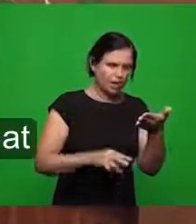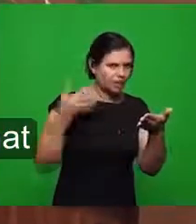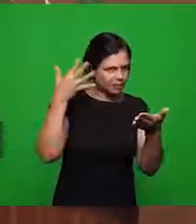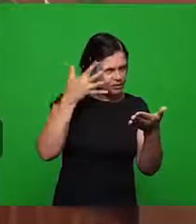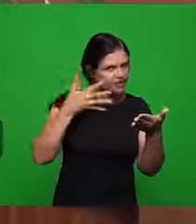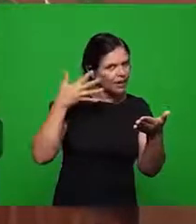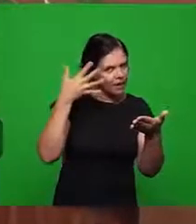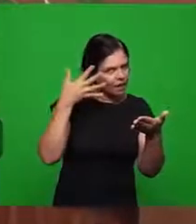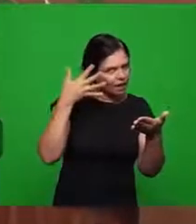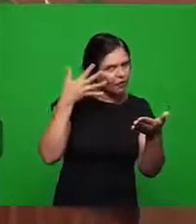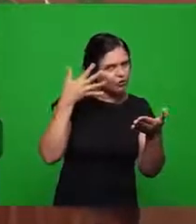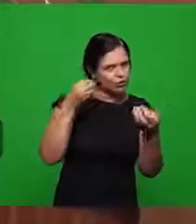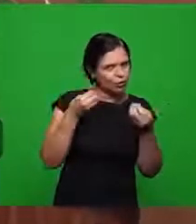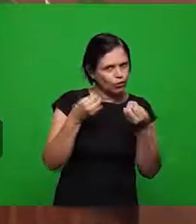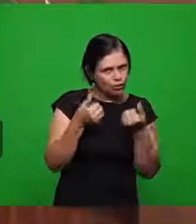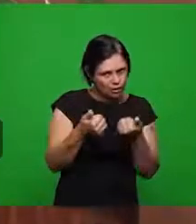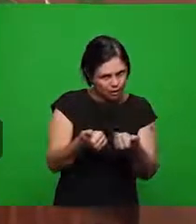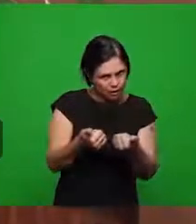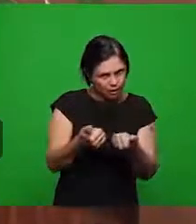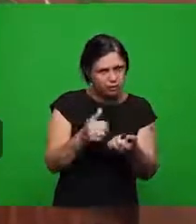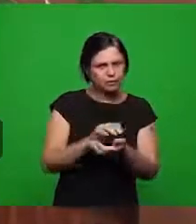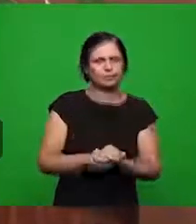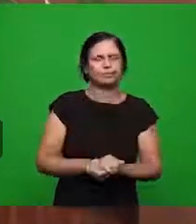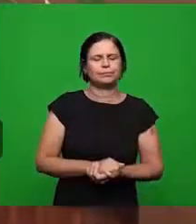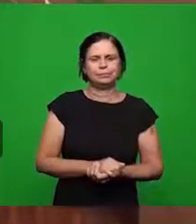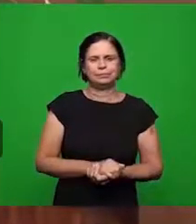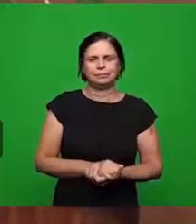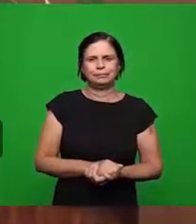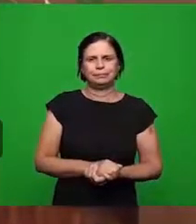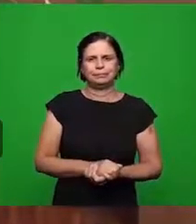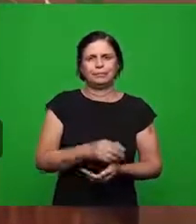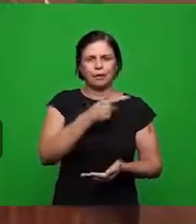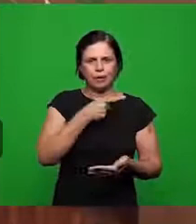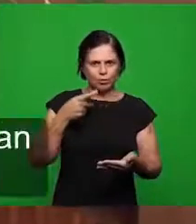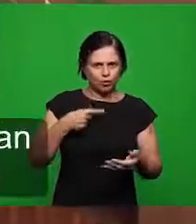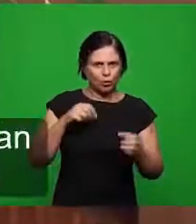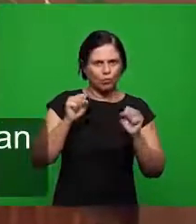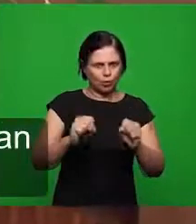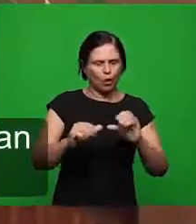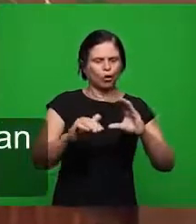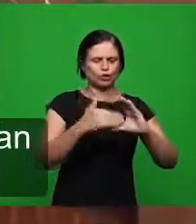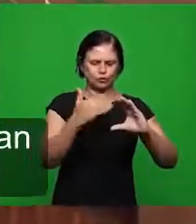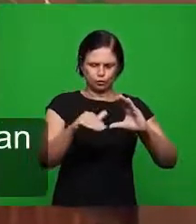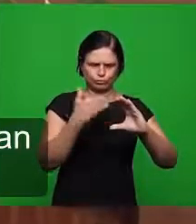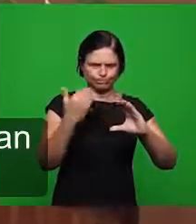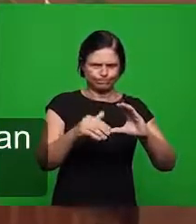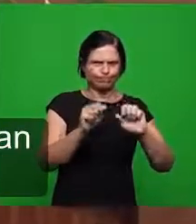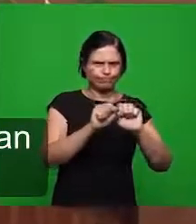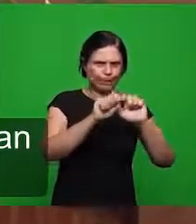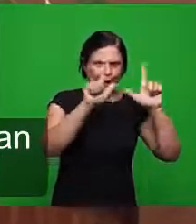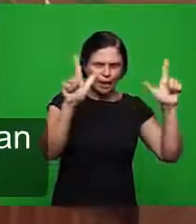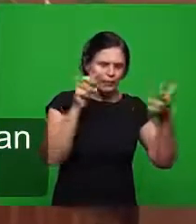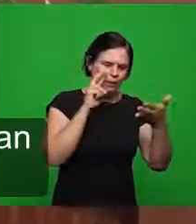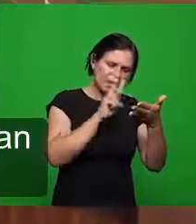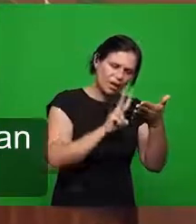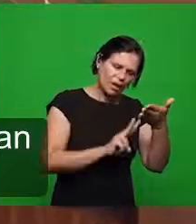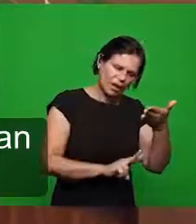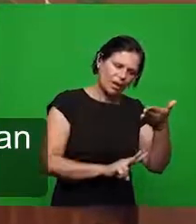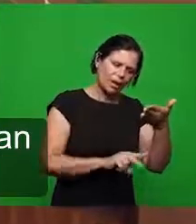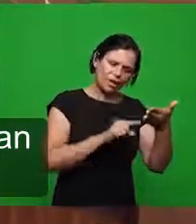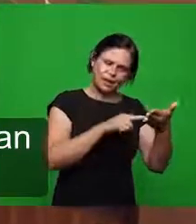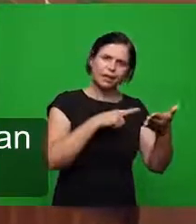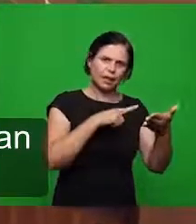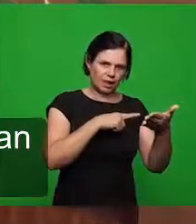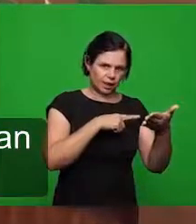que será tratado hoje à noite os pastores têm mãos todo o